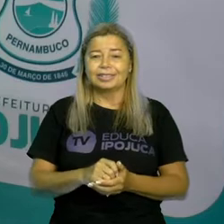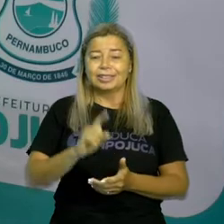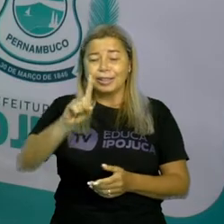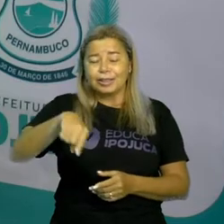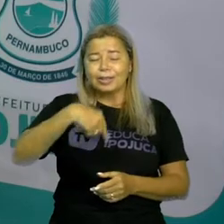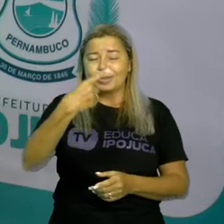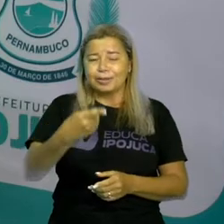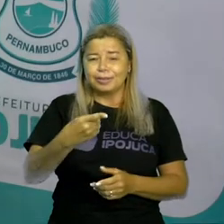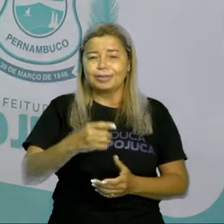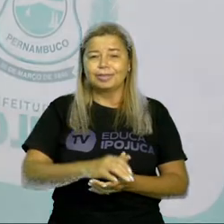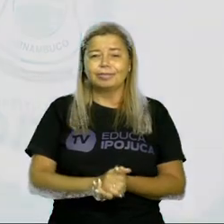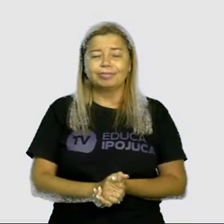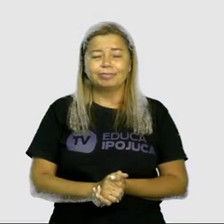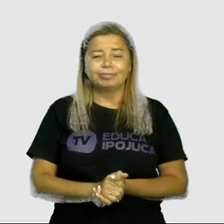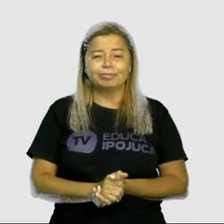um.